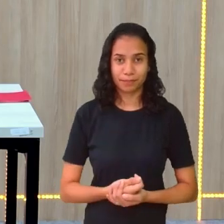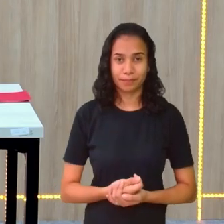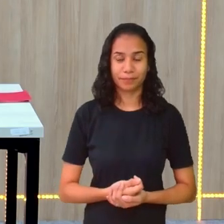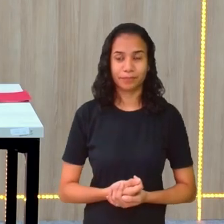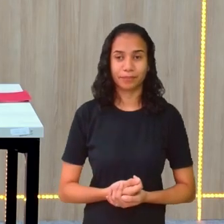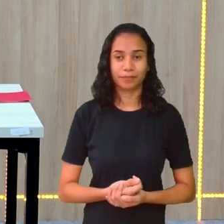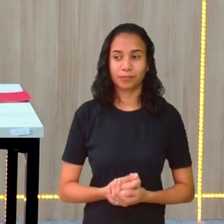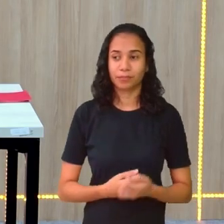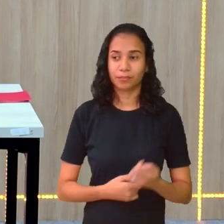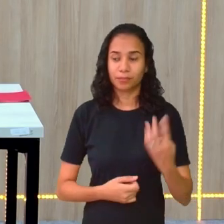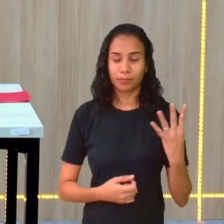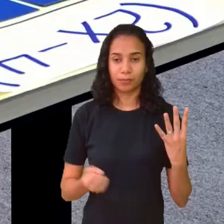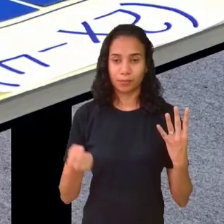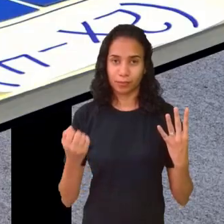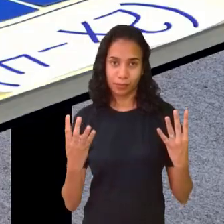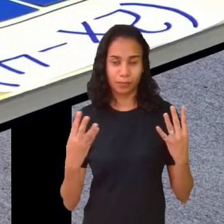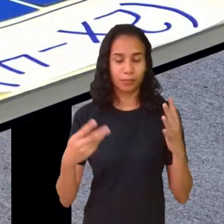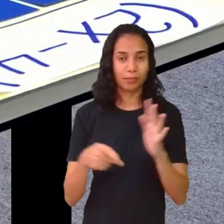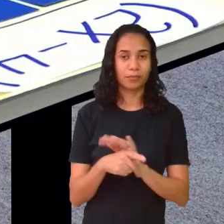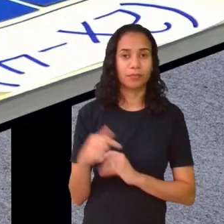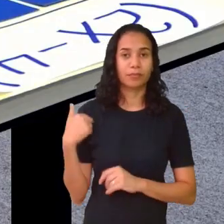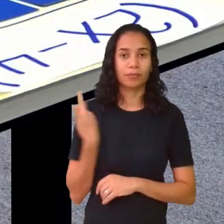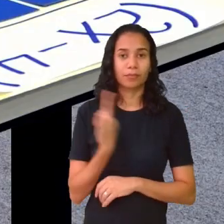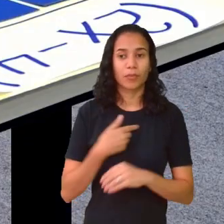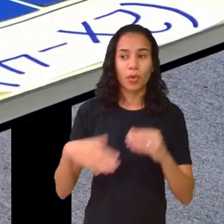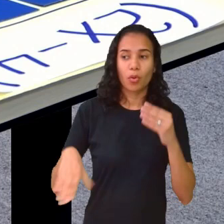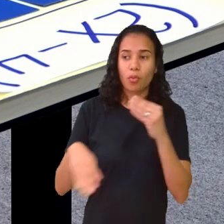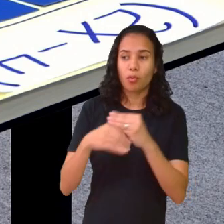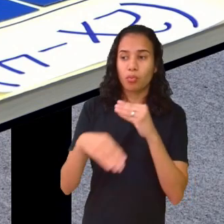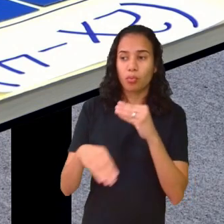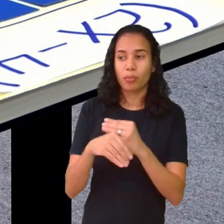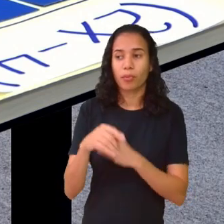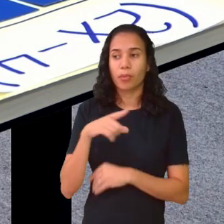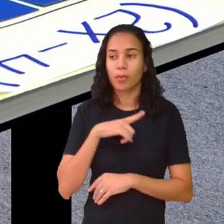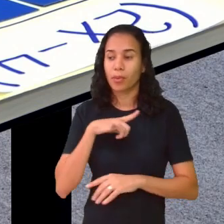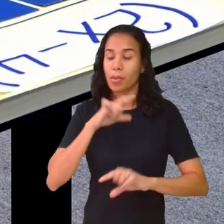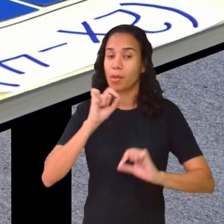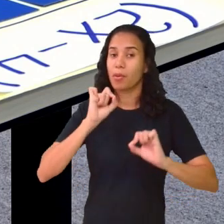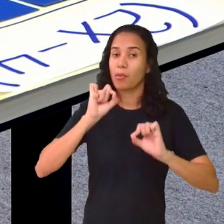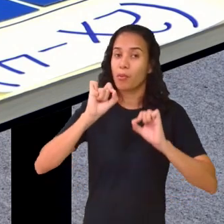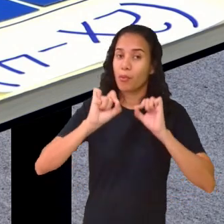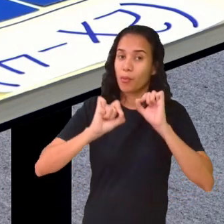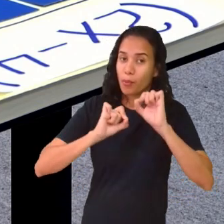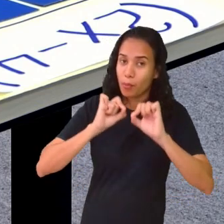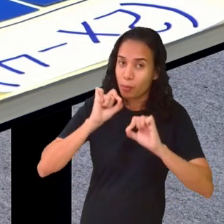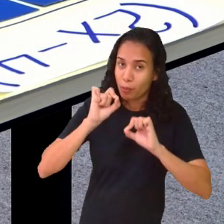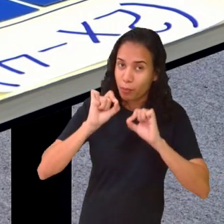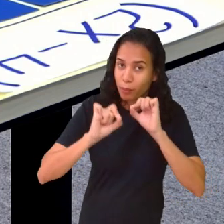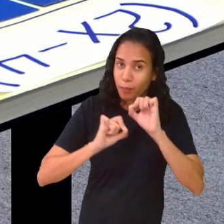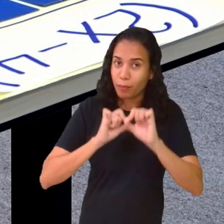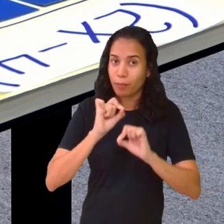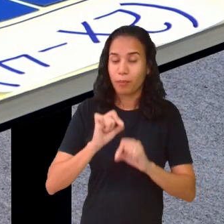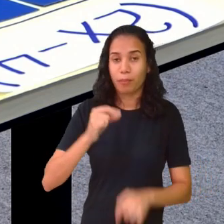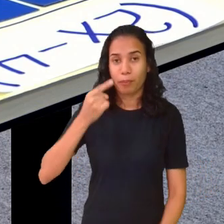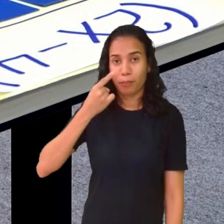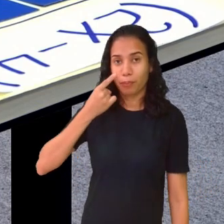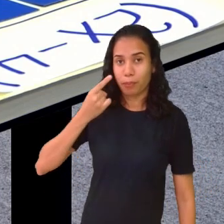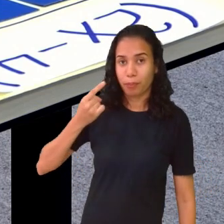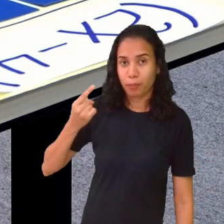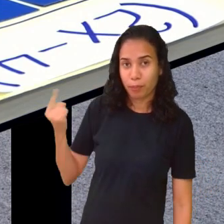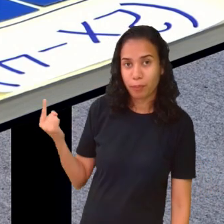4 aqui, 4 aqui. Vou preenchendo. E eu tenho esse